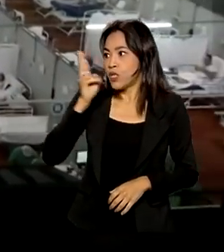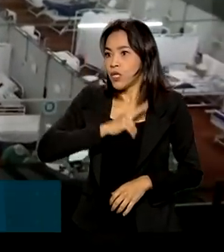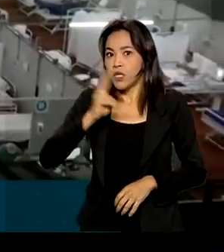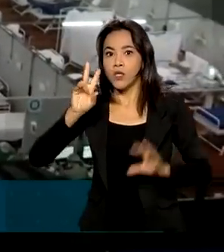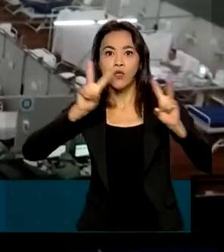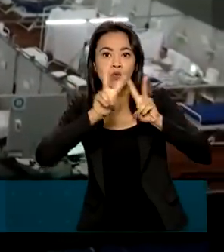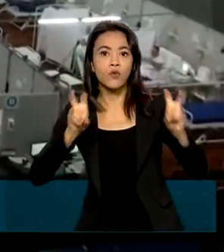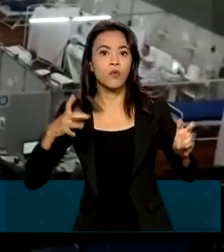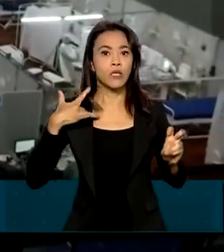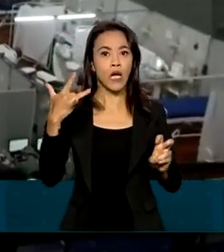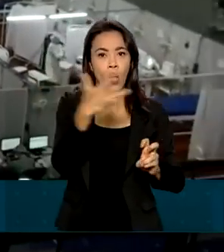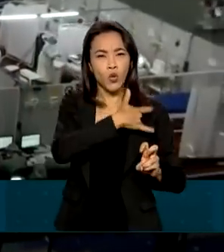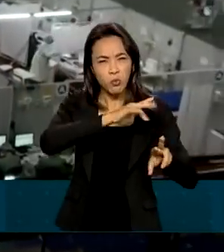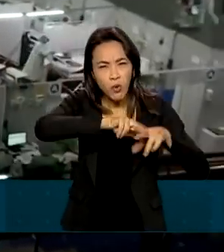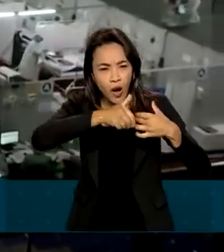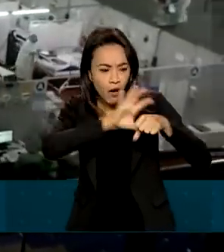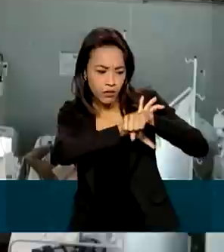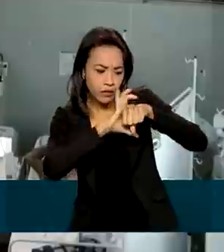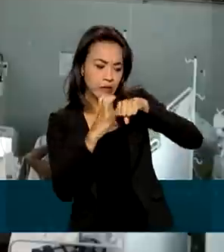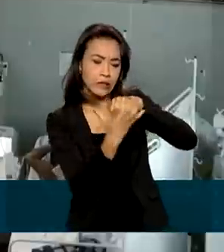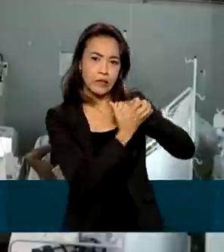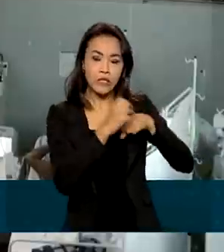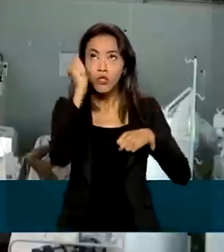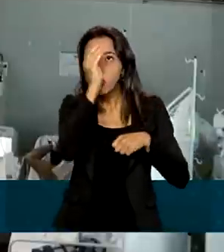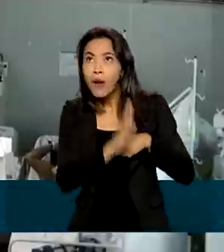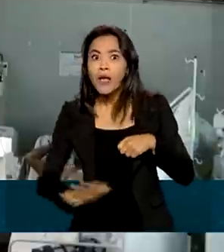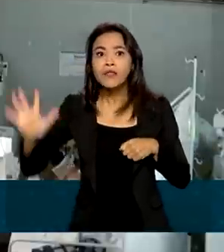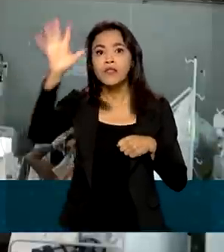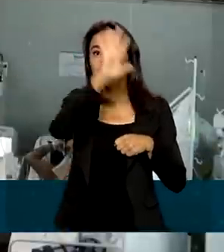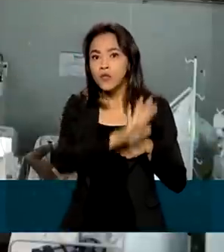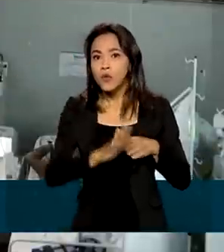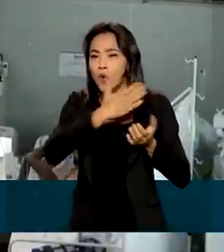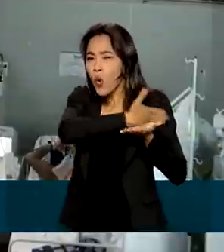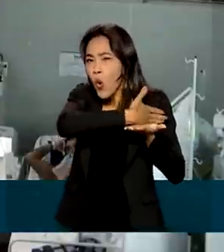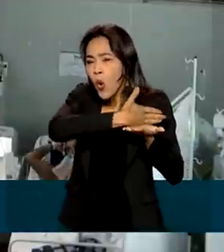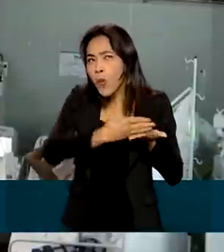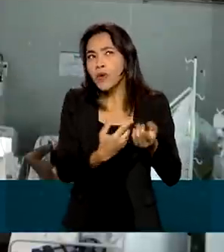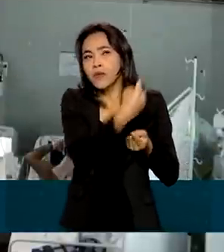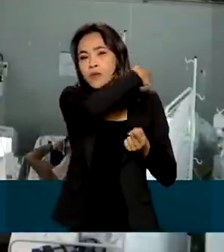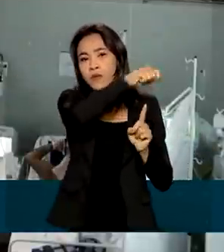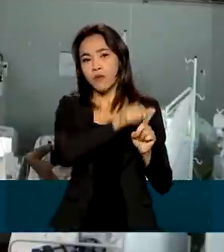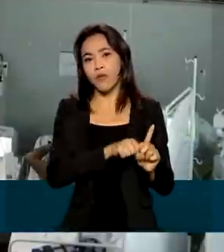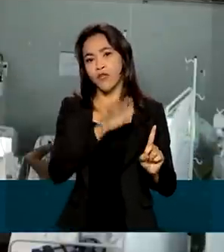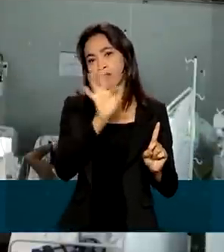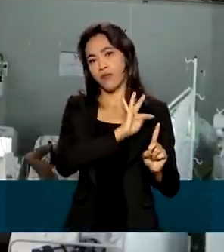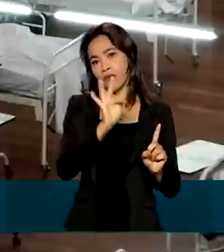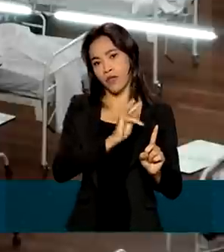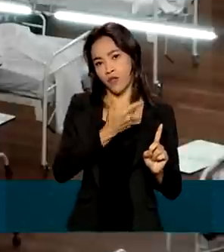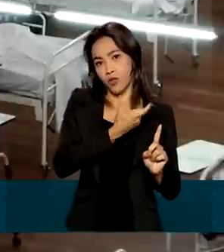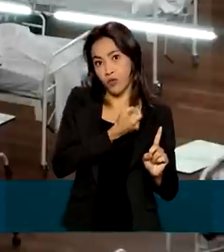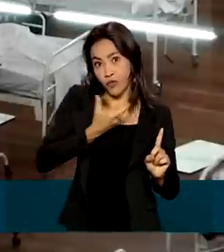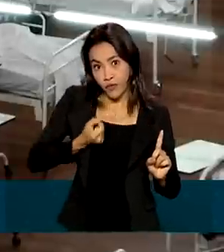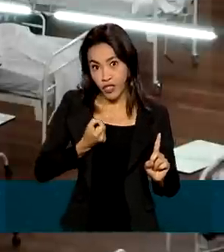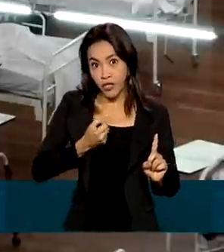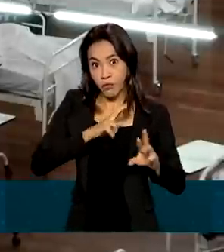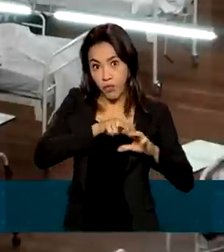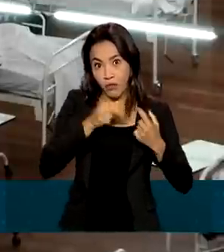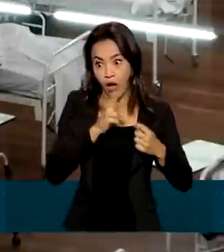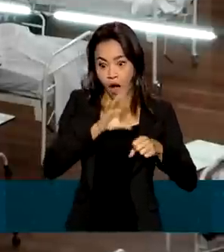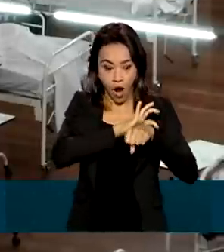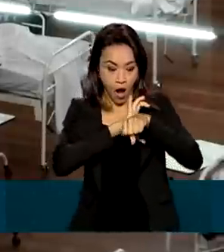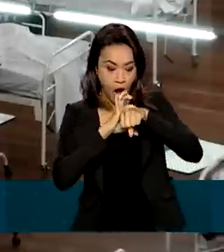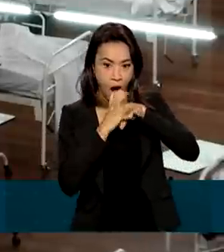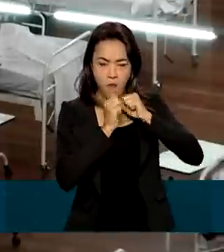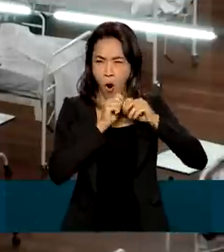pública de importância nacional entrou em vigor no Brasil em fevereiro de 2020, poucos dias